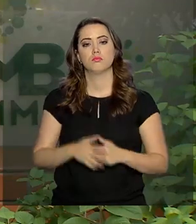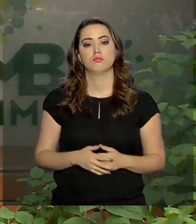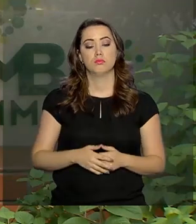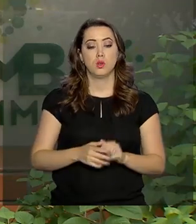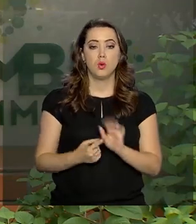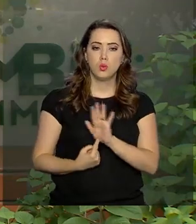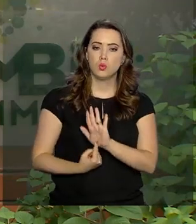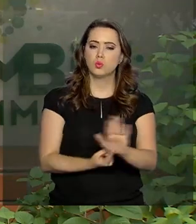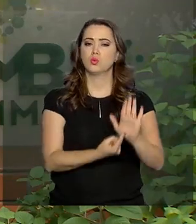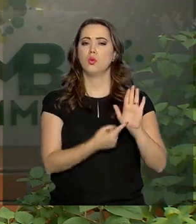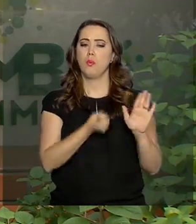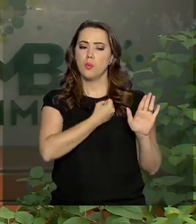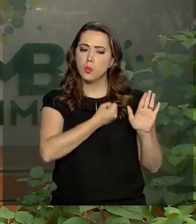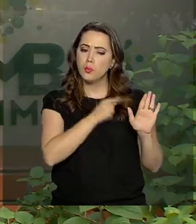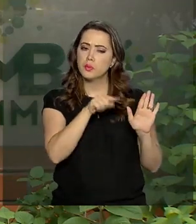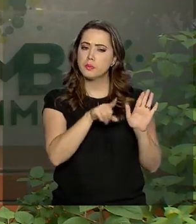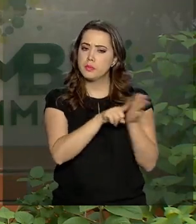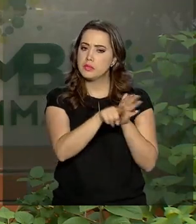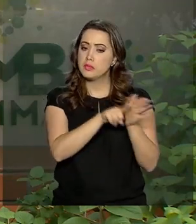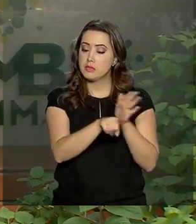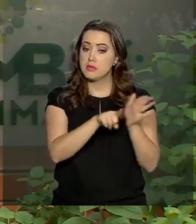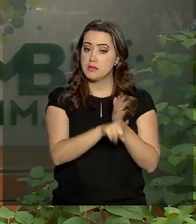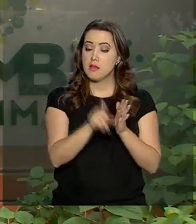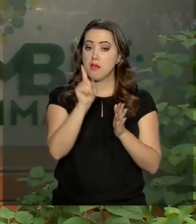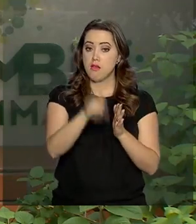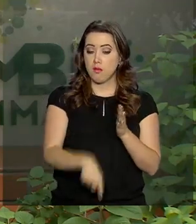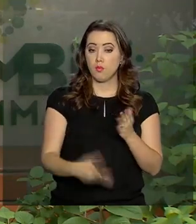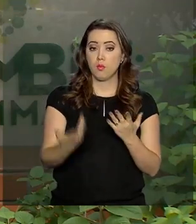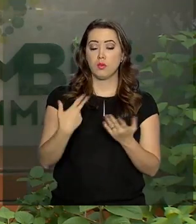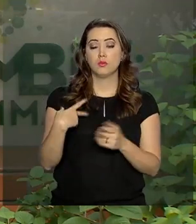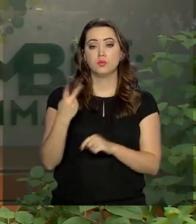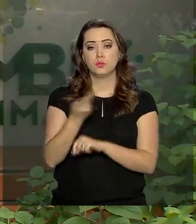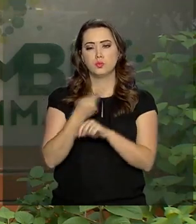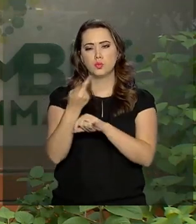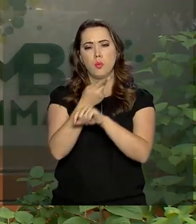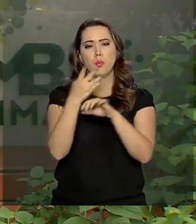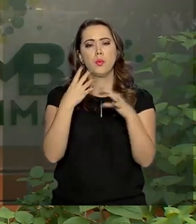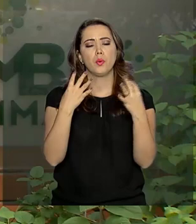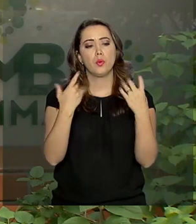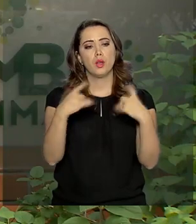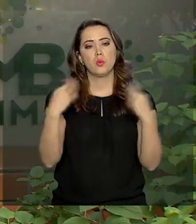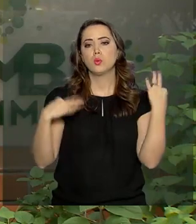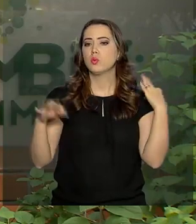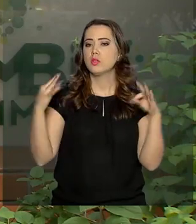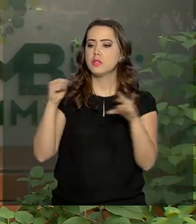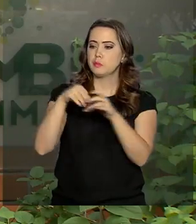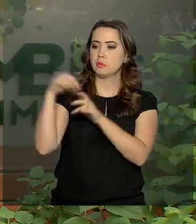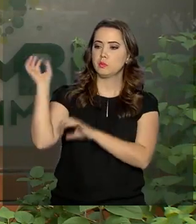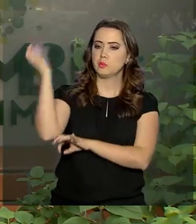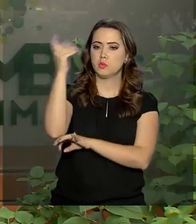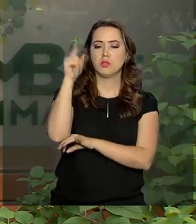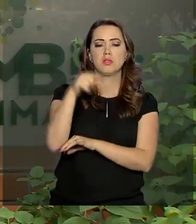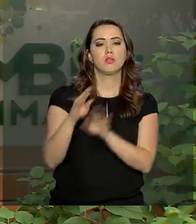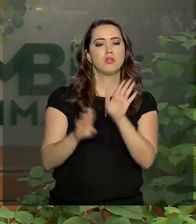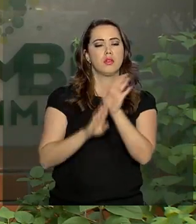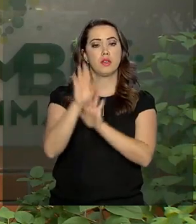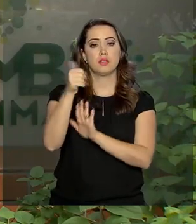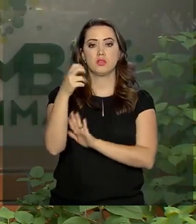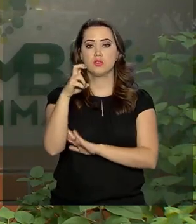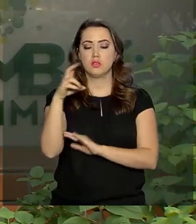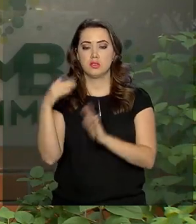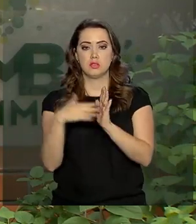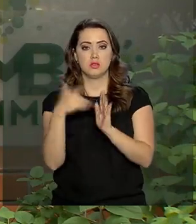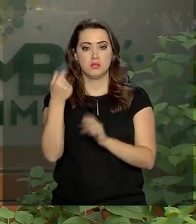Os dados da Organização Mundial do Turismo indicam que essa modalidade do turismo cresce entre 15% 20% ao ano no mundo.